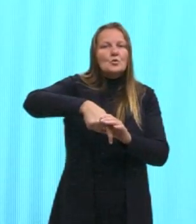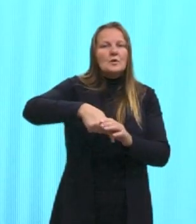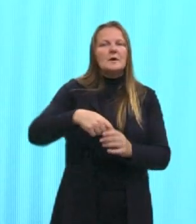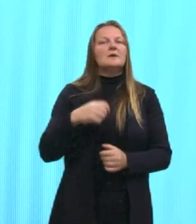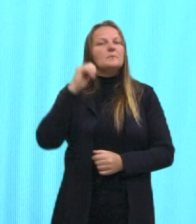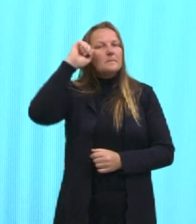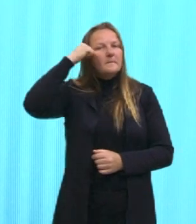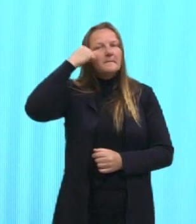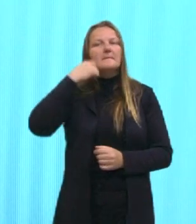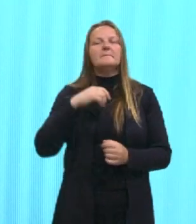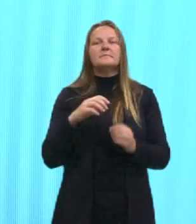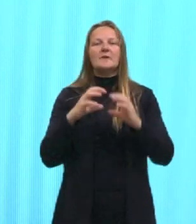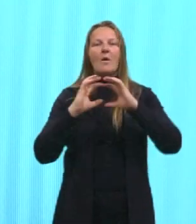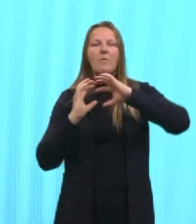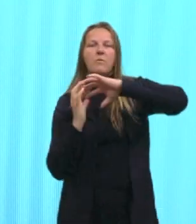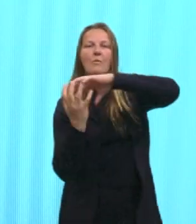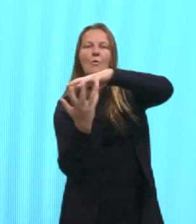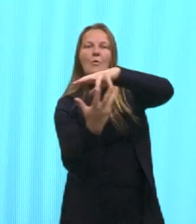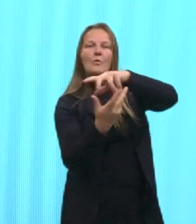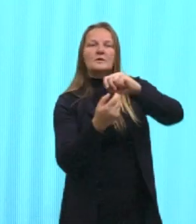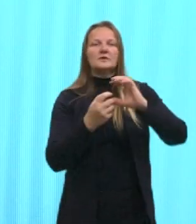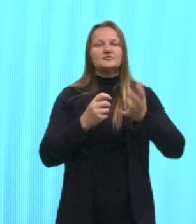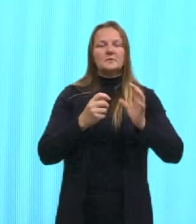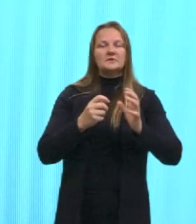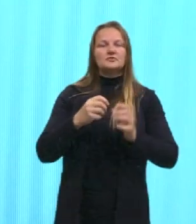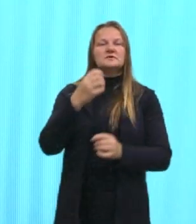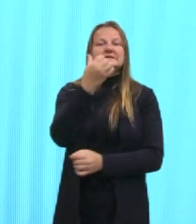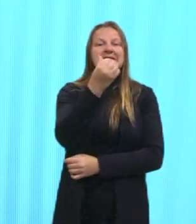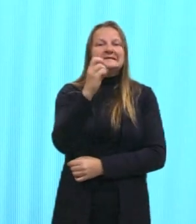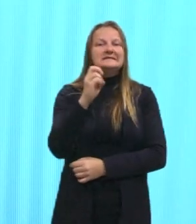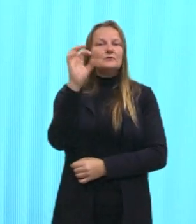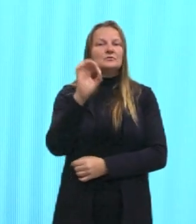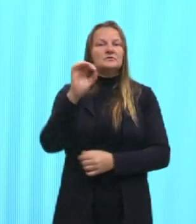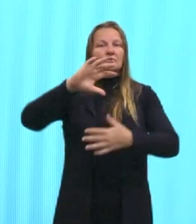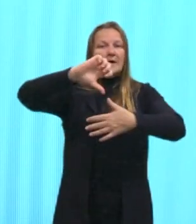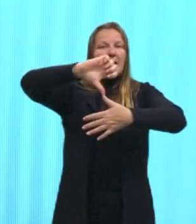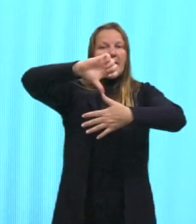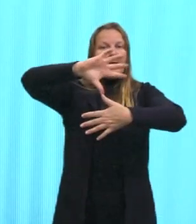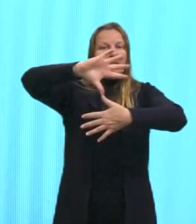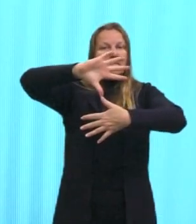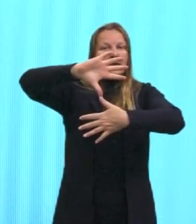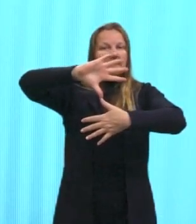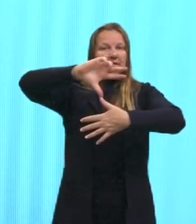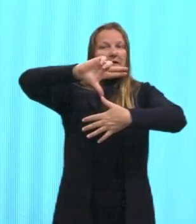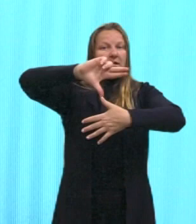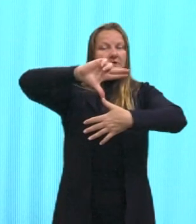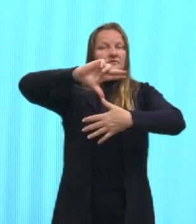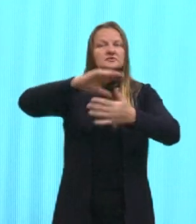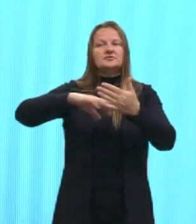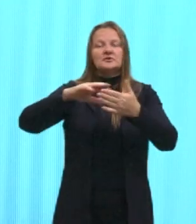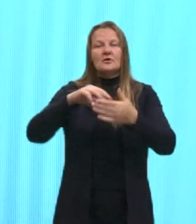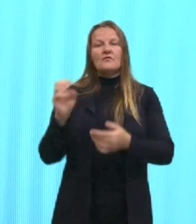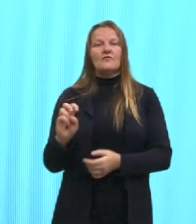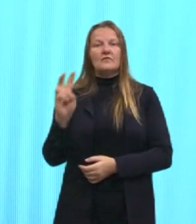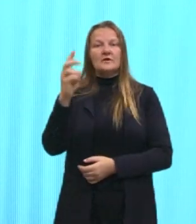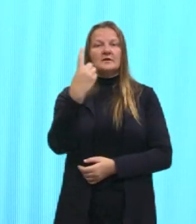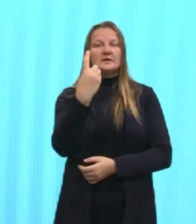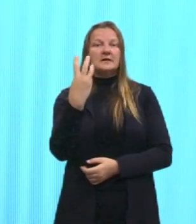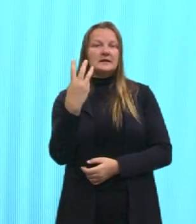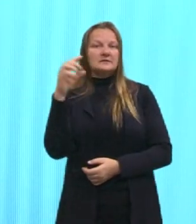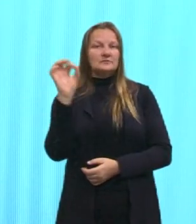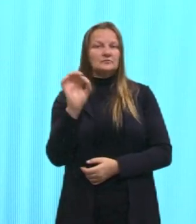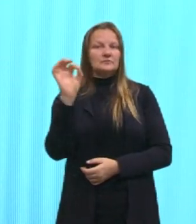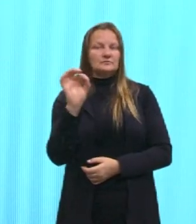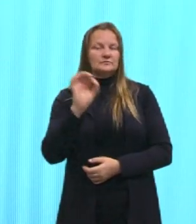e o Oriente Médio fica aí com 65%. América Latina, ó, mesmo sendo da Venezuela, fica com 13%, bem